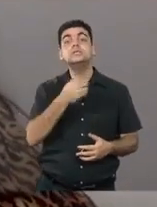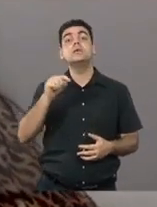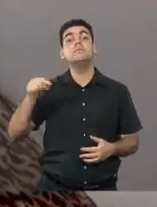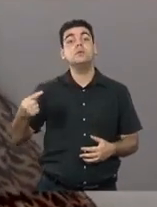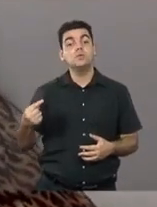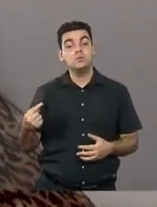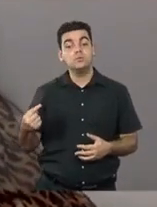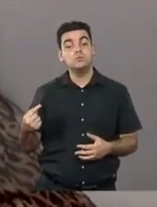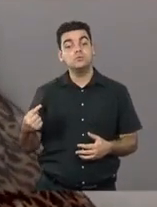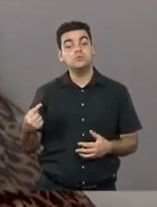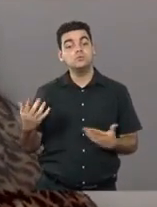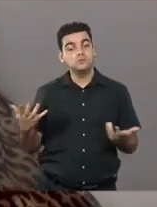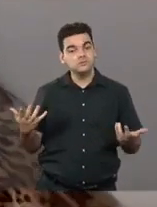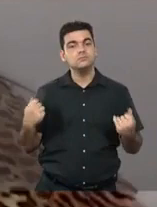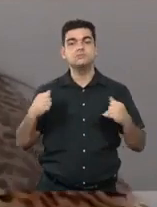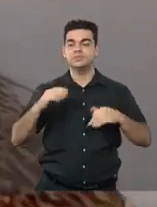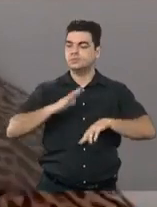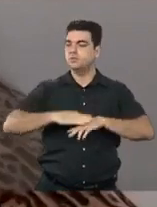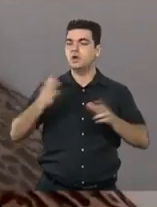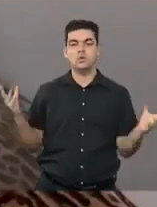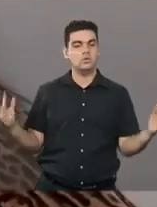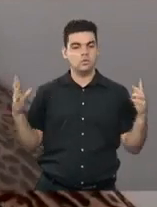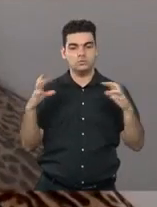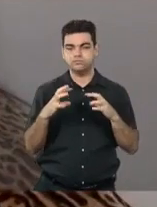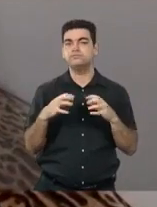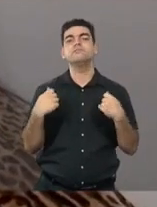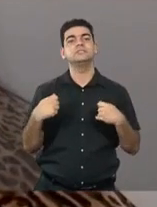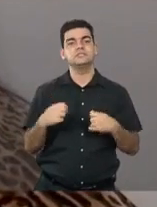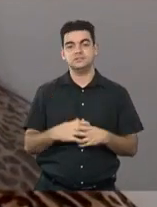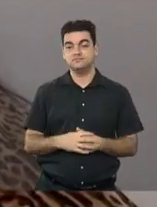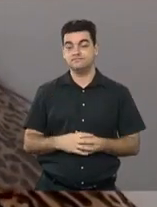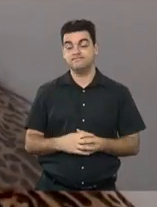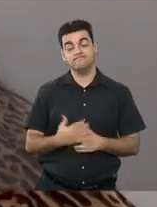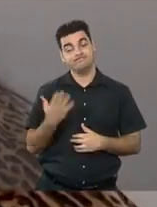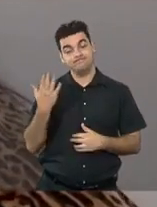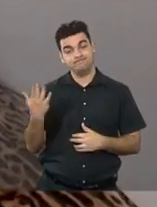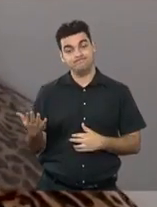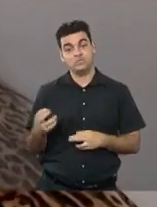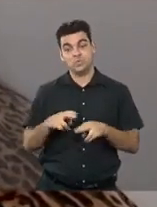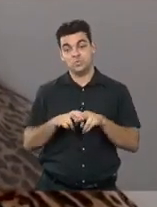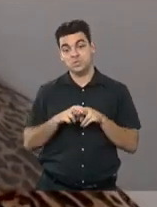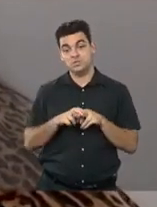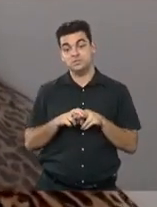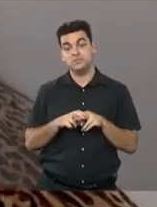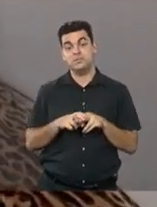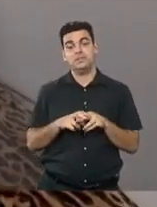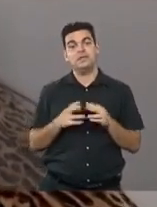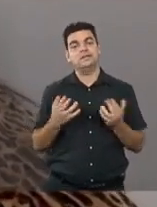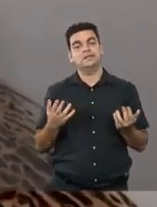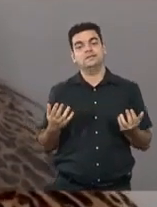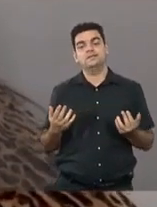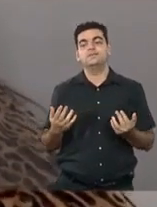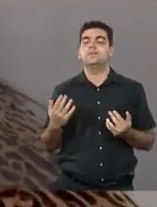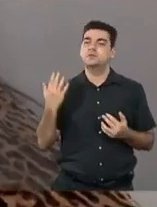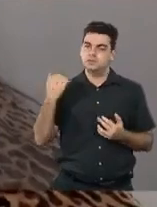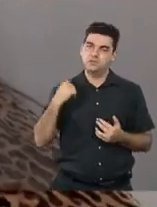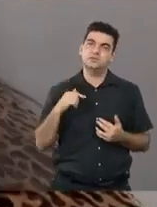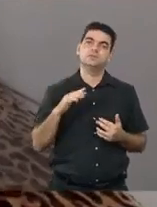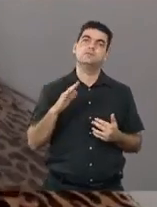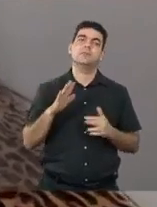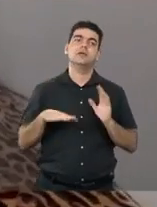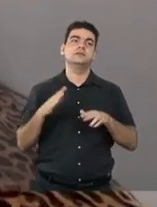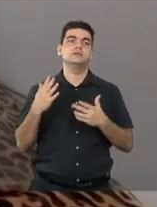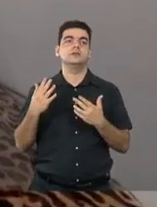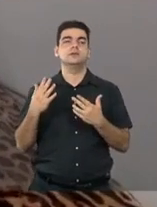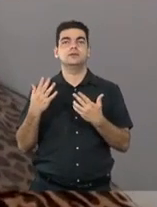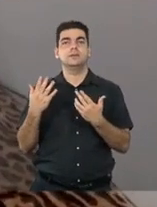um grupo forte, é um país democrata. Então, por isso, Petra, eu acho que surgiu, eu não recebi nenhuma, lógico que eu estou recebendo, meu